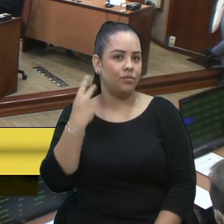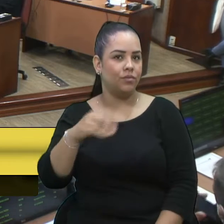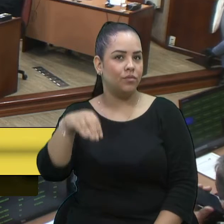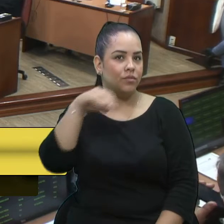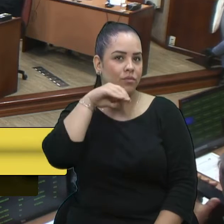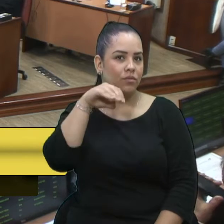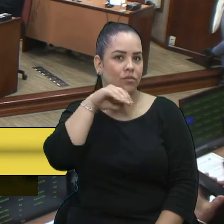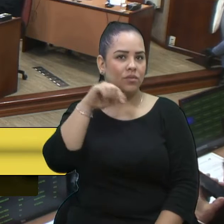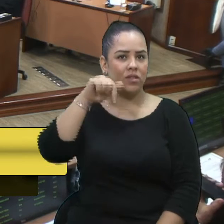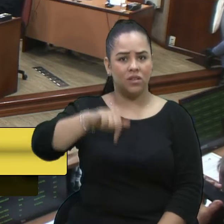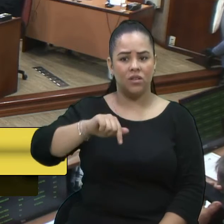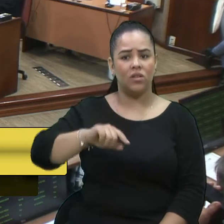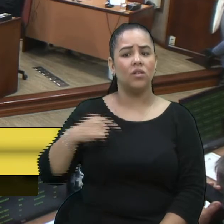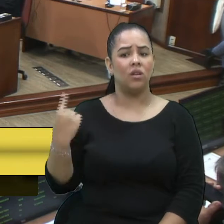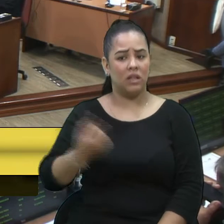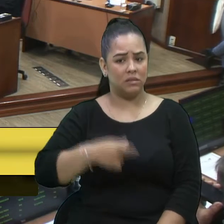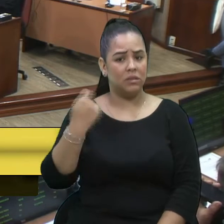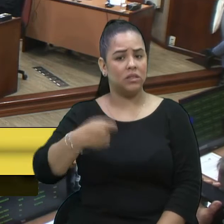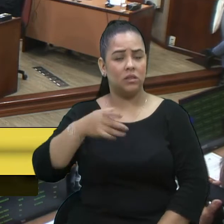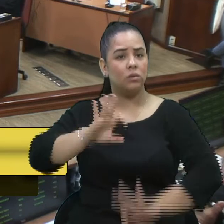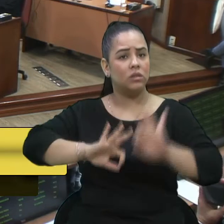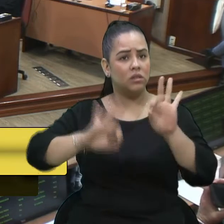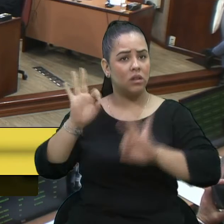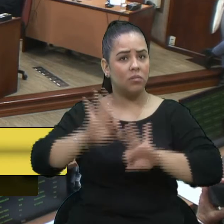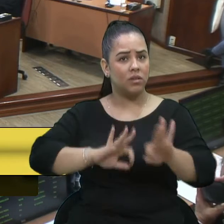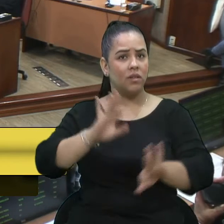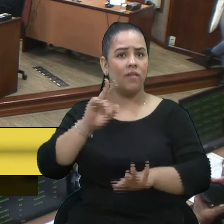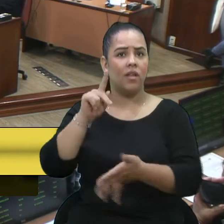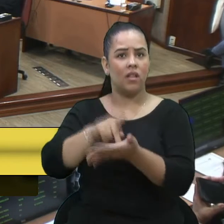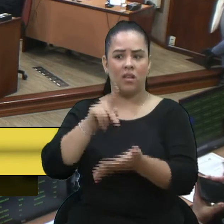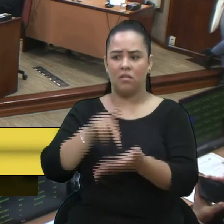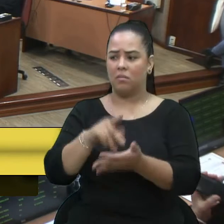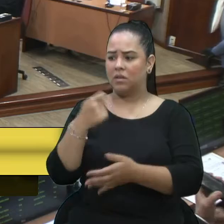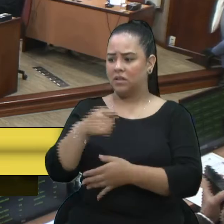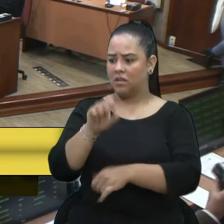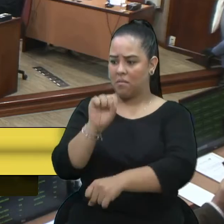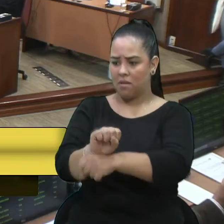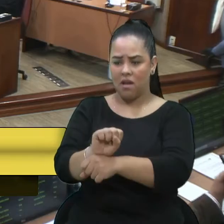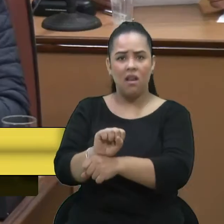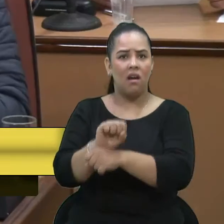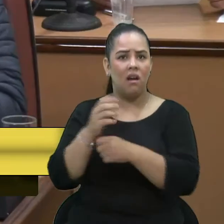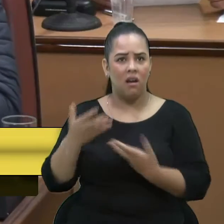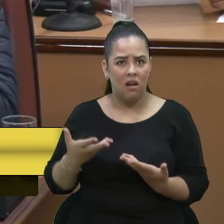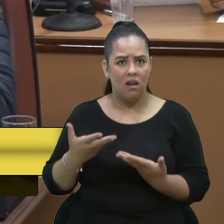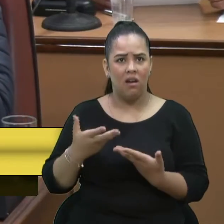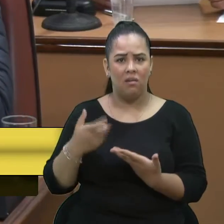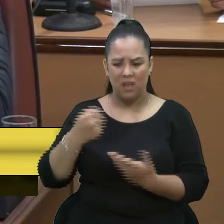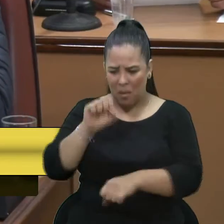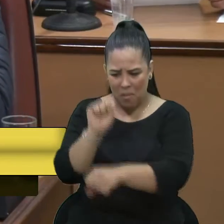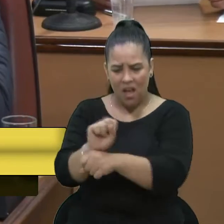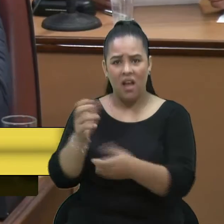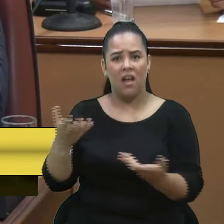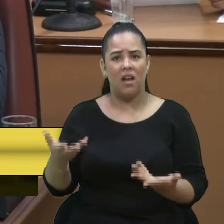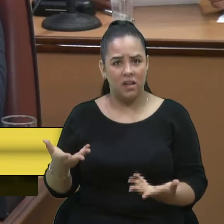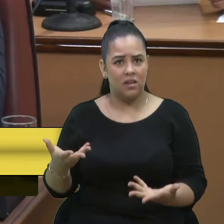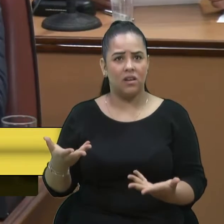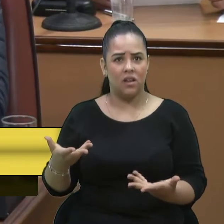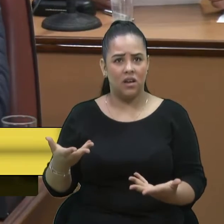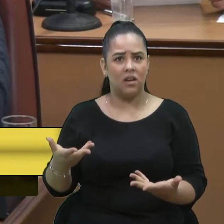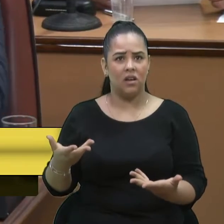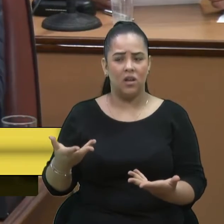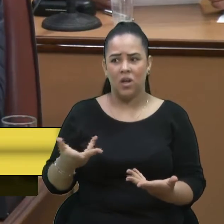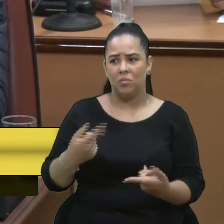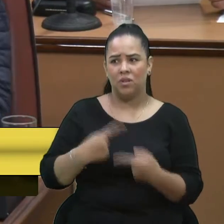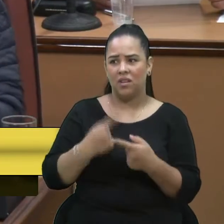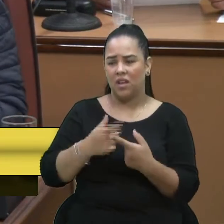estabelecer algumas verdades, né, vereador Marcon, que a gente tem que parar de, assim, de, vamos supor,